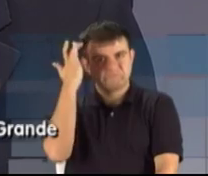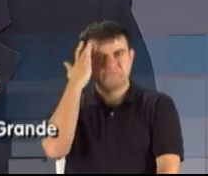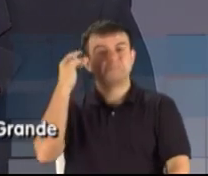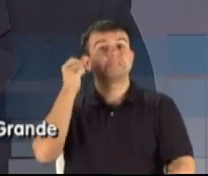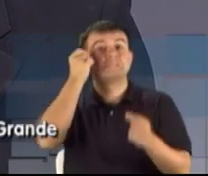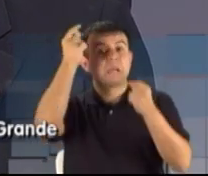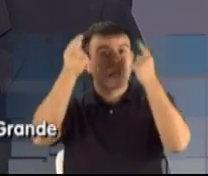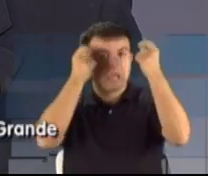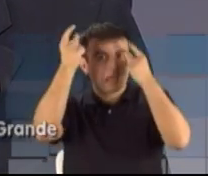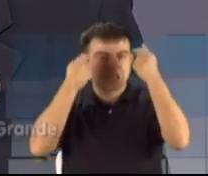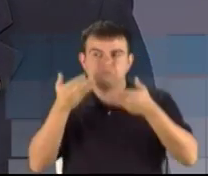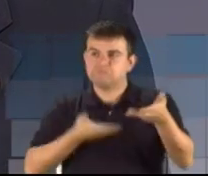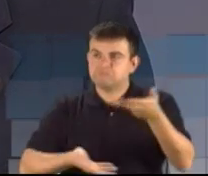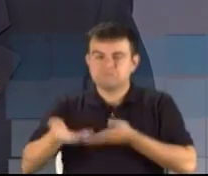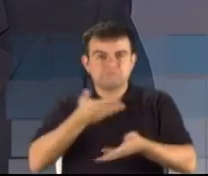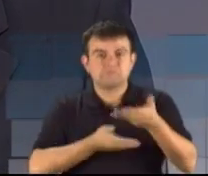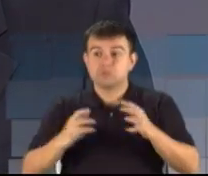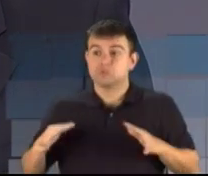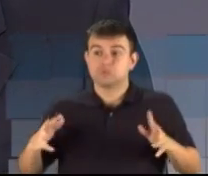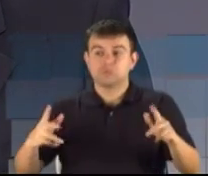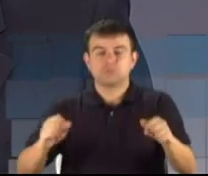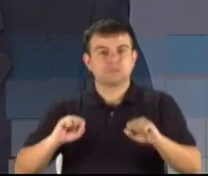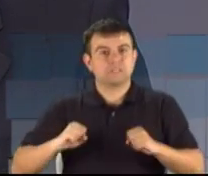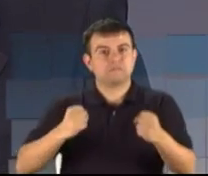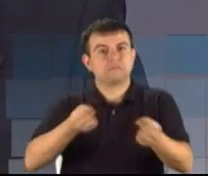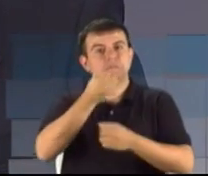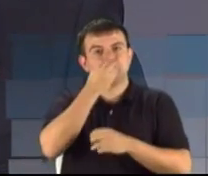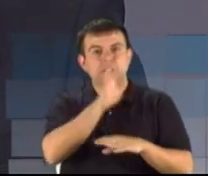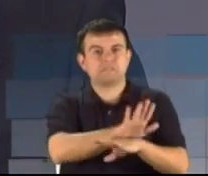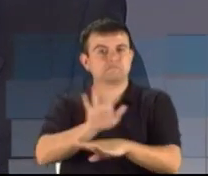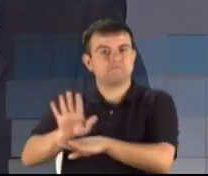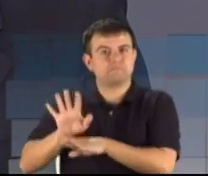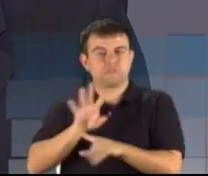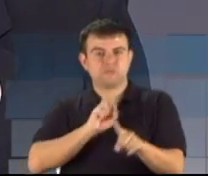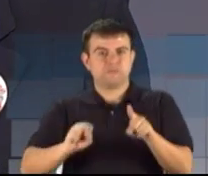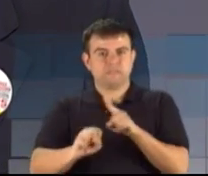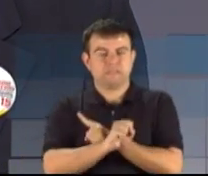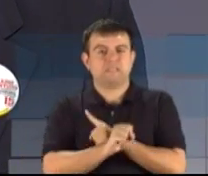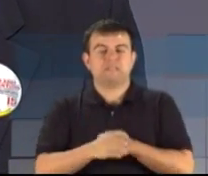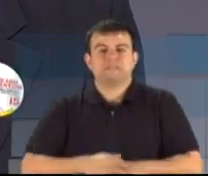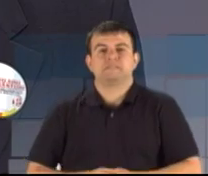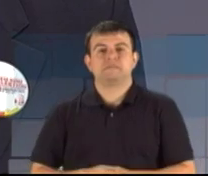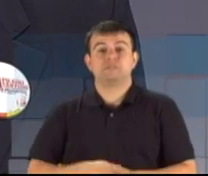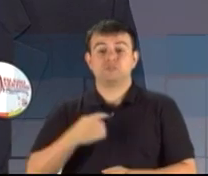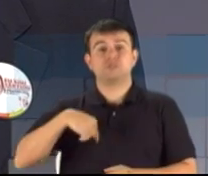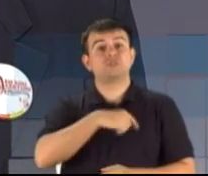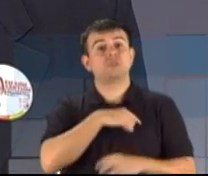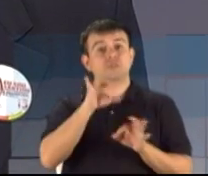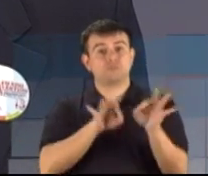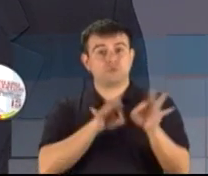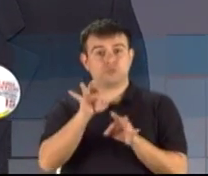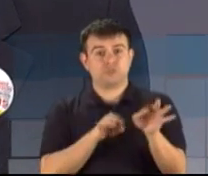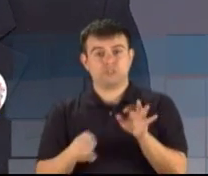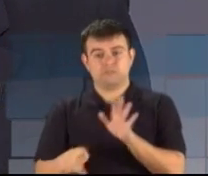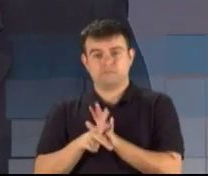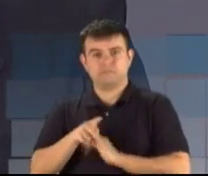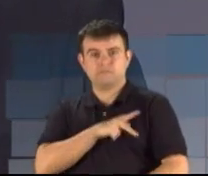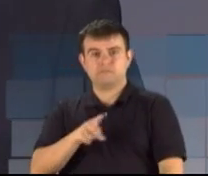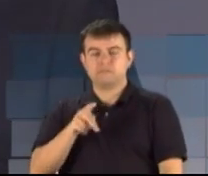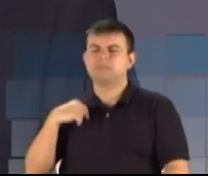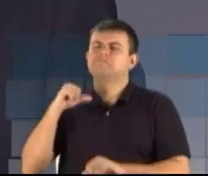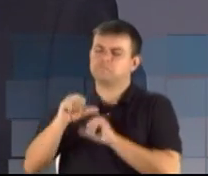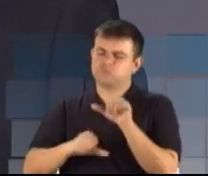todos nós estamos defendendo o bem para a sociedade. O nosso projeto é um projeto de mudança. Temos a